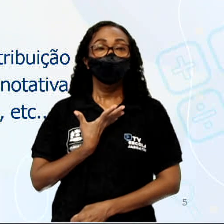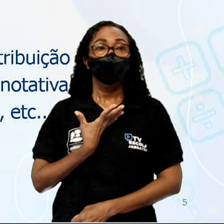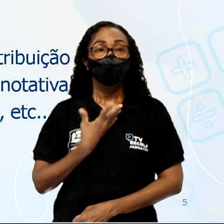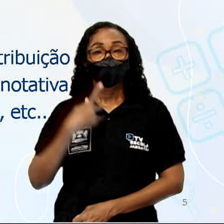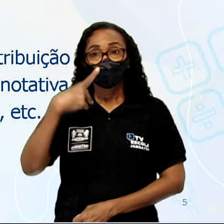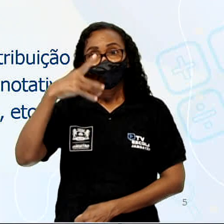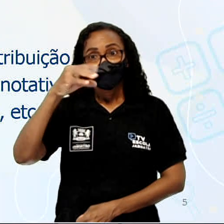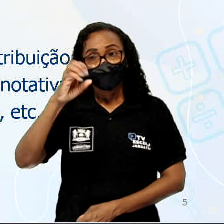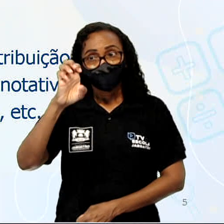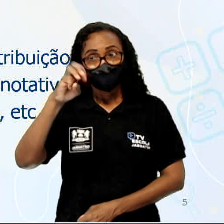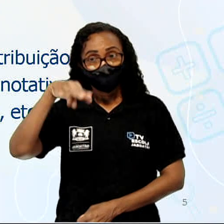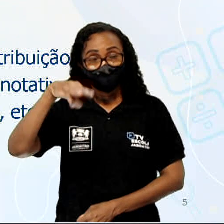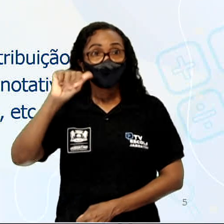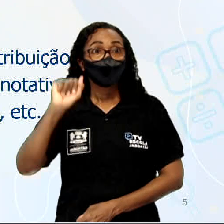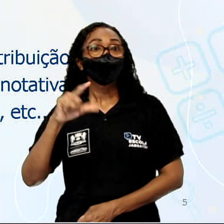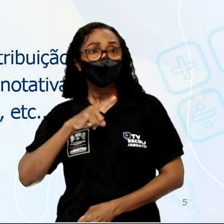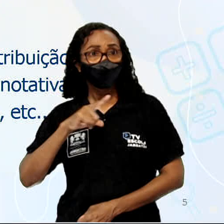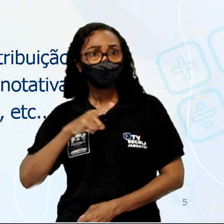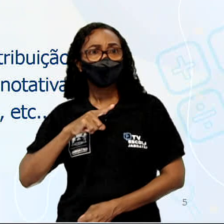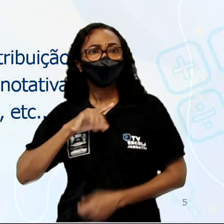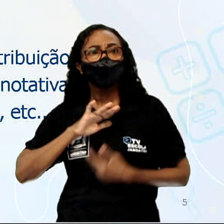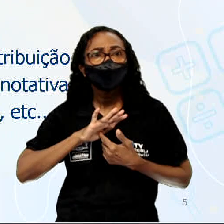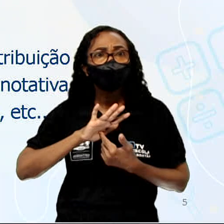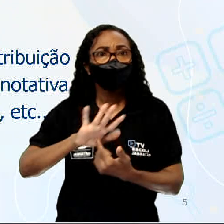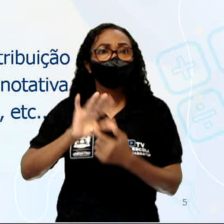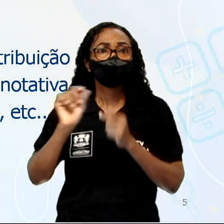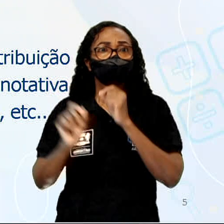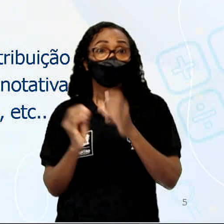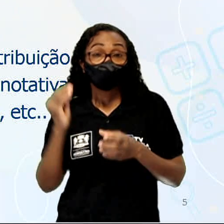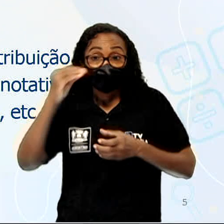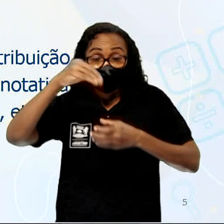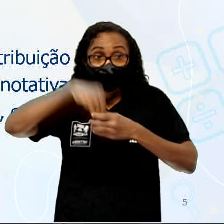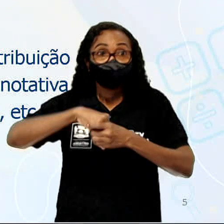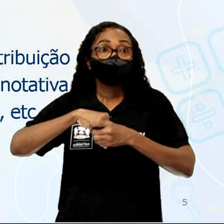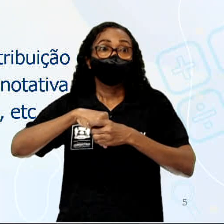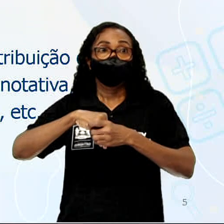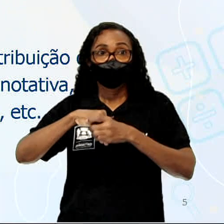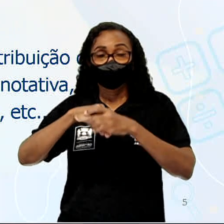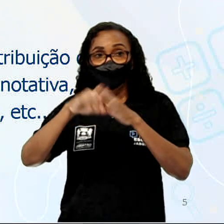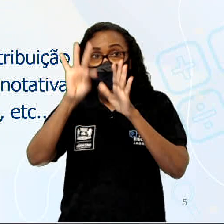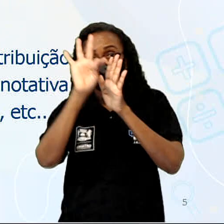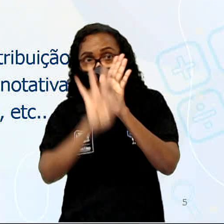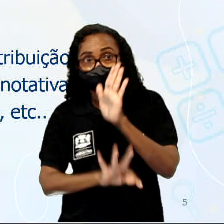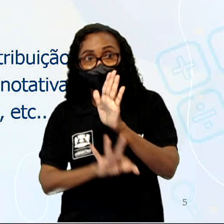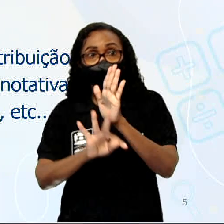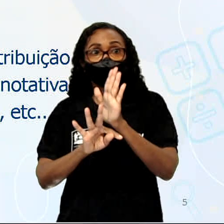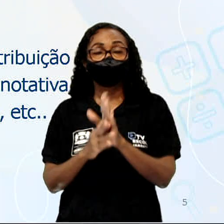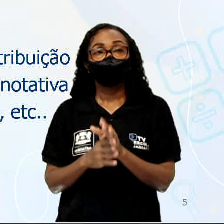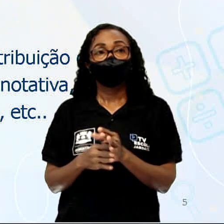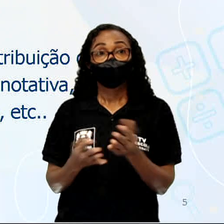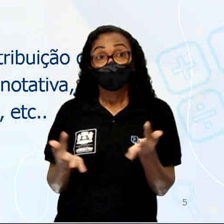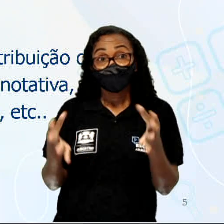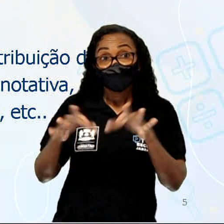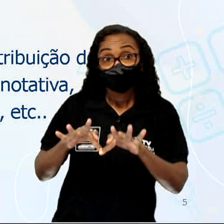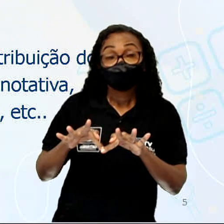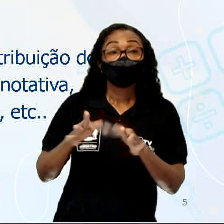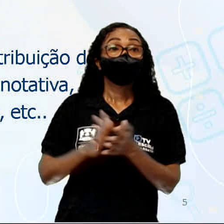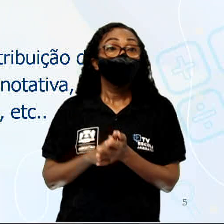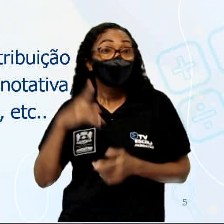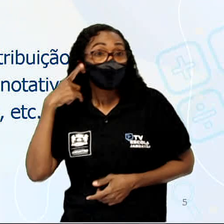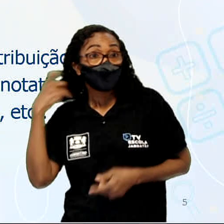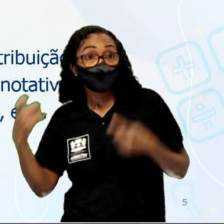ter sempre um efeito expressivo dentro do texto. E, por fim, que essa sonoridade, ela pode ser